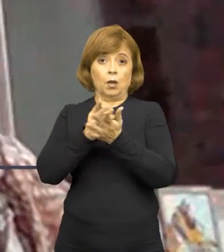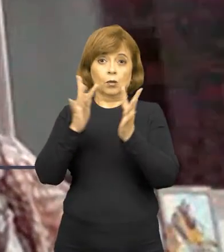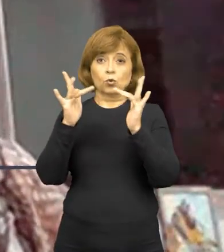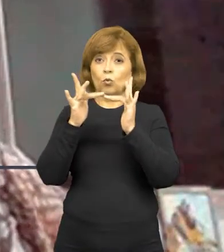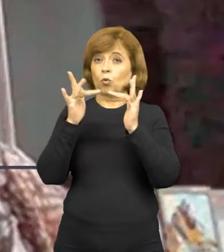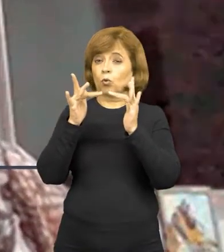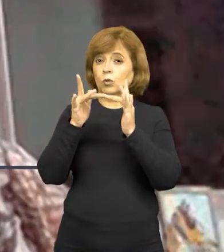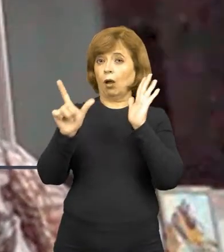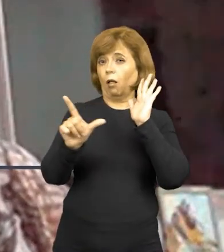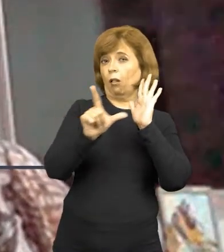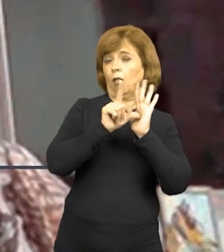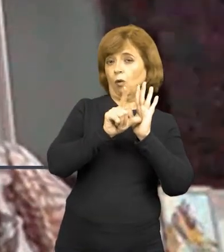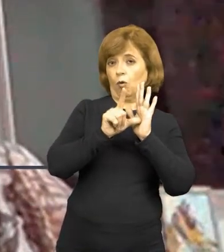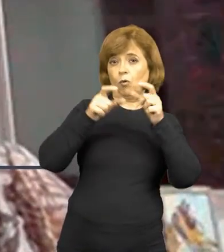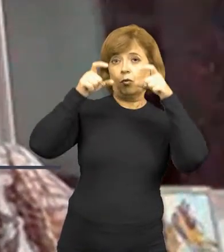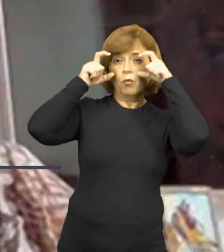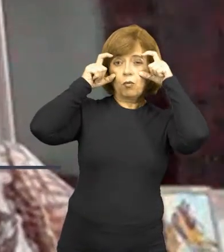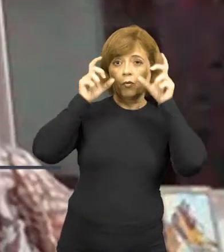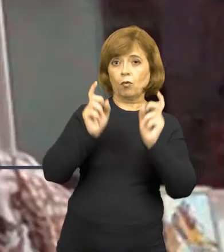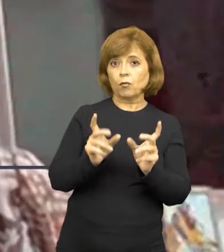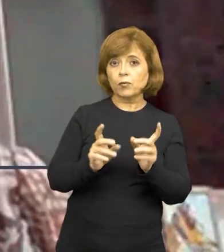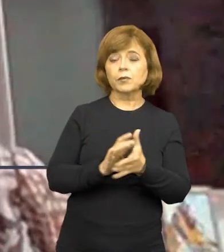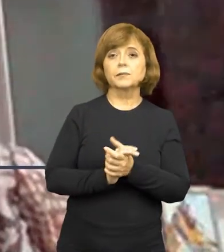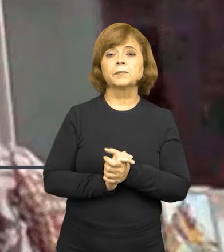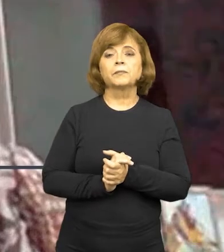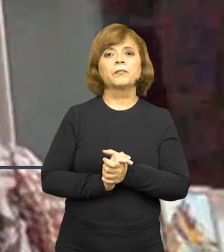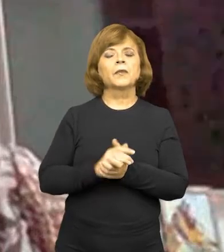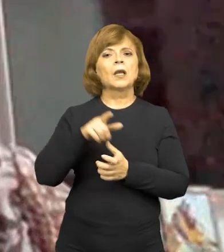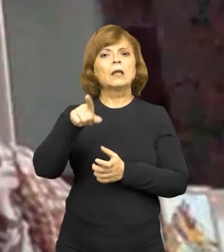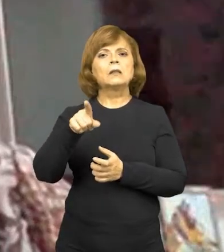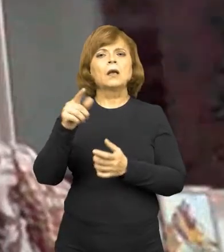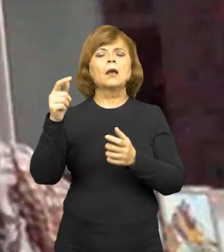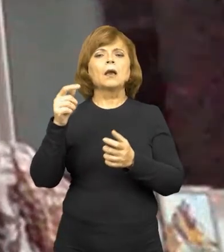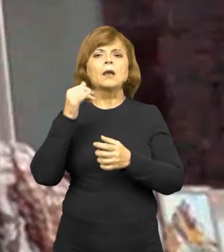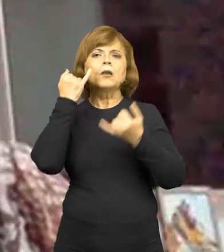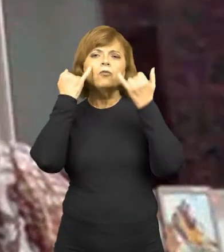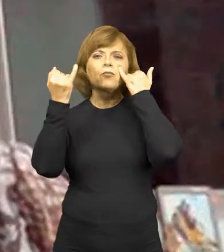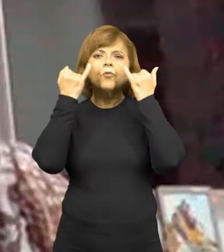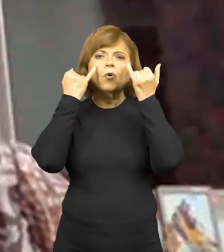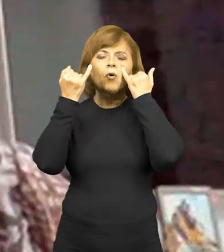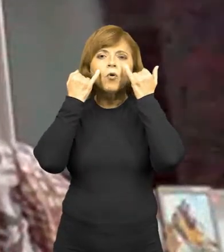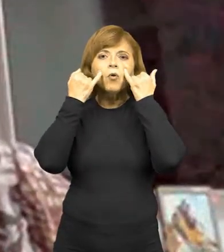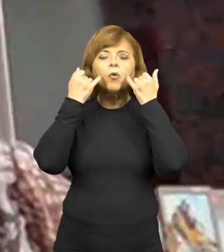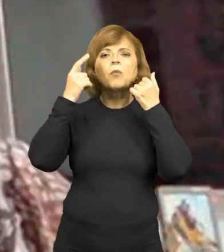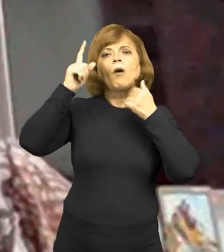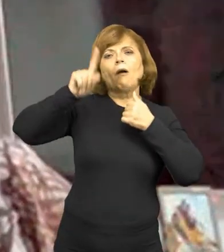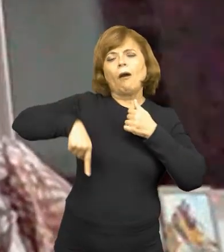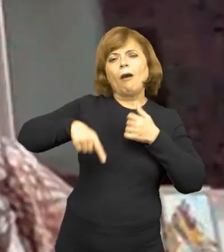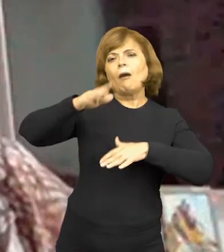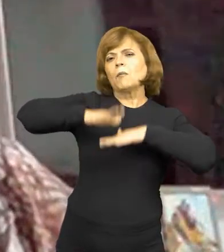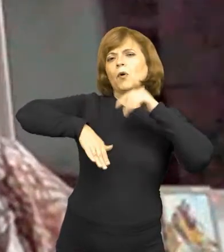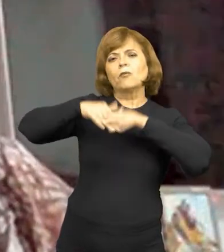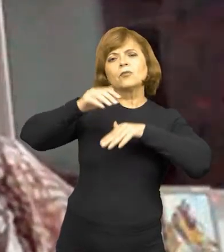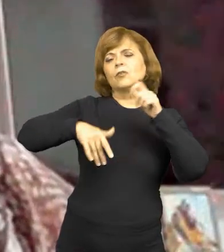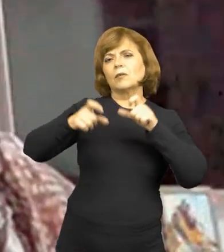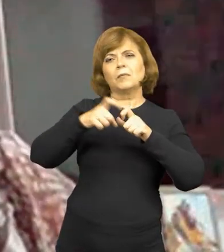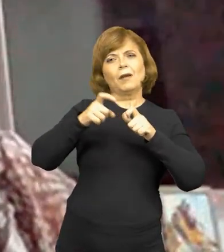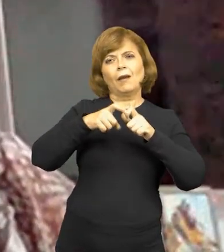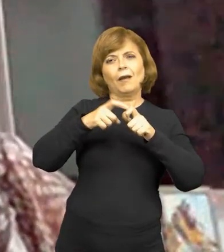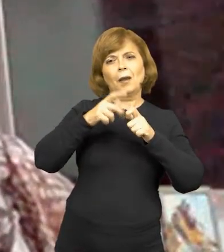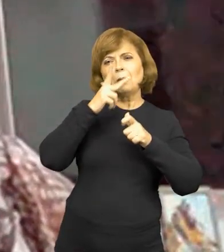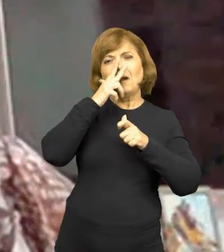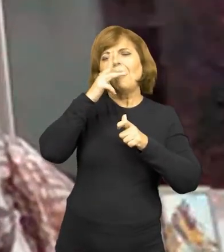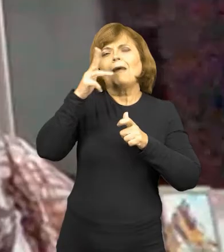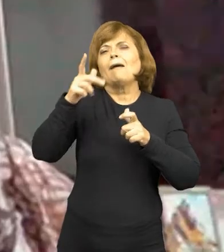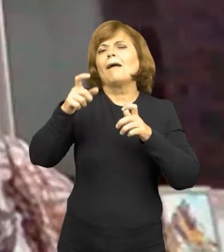contato com a ótica, algum tipo de informação que levava a entender que eram profissionais médicos.